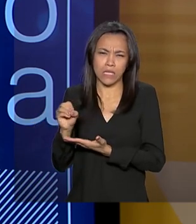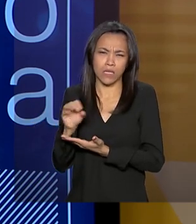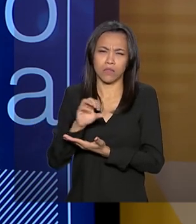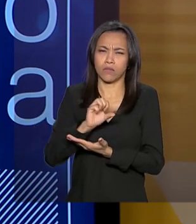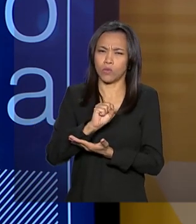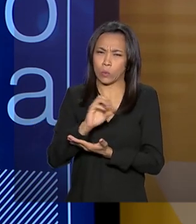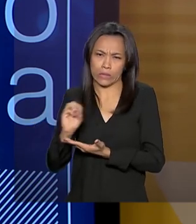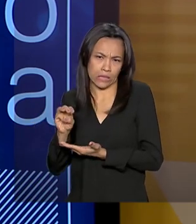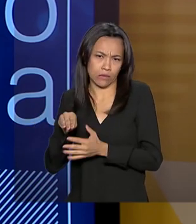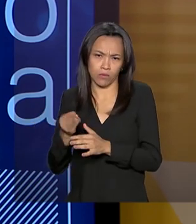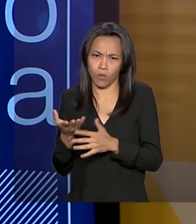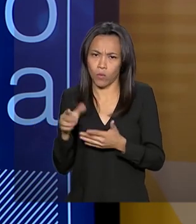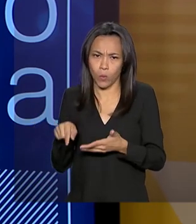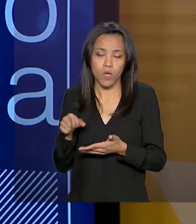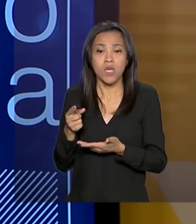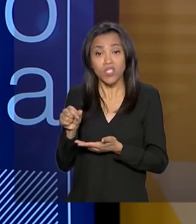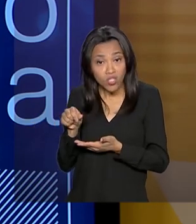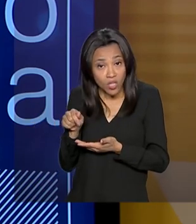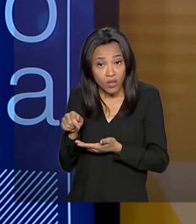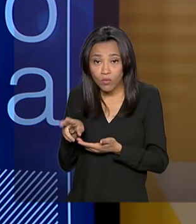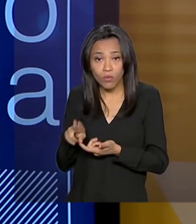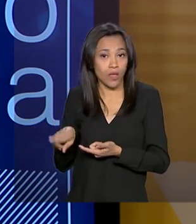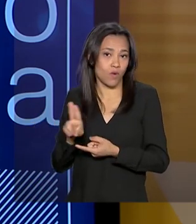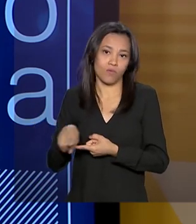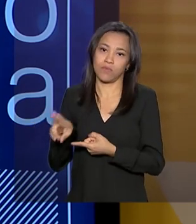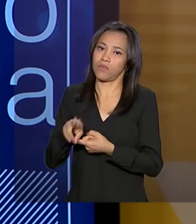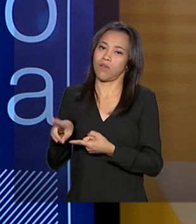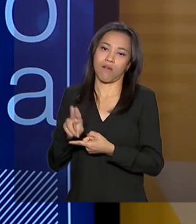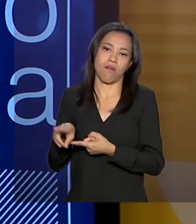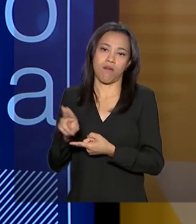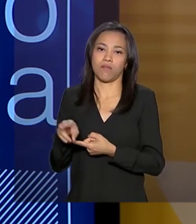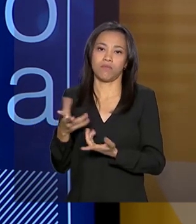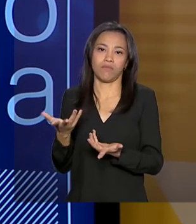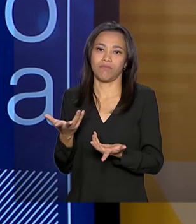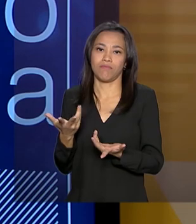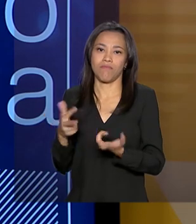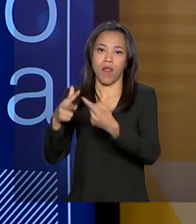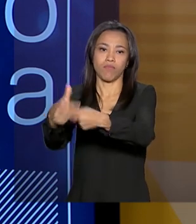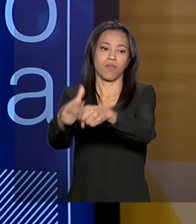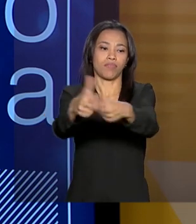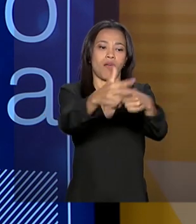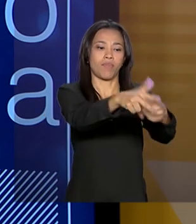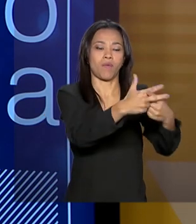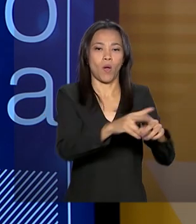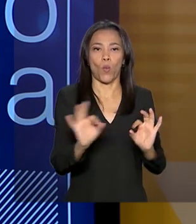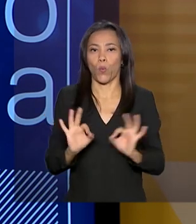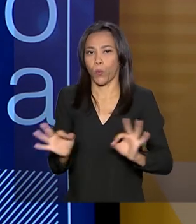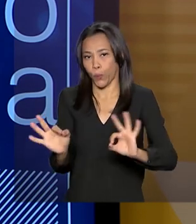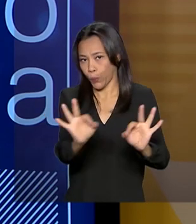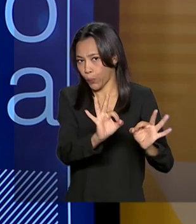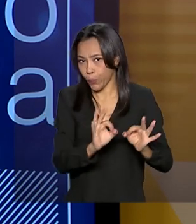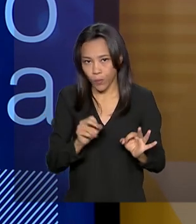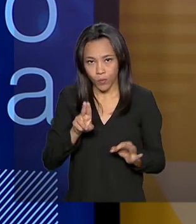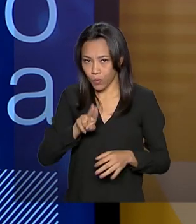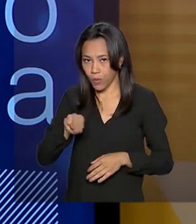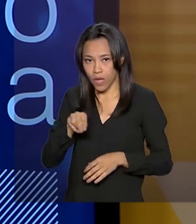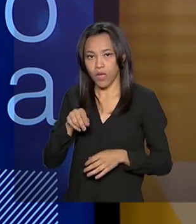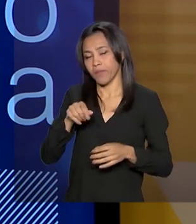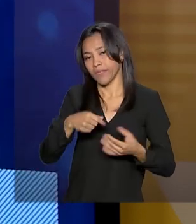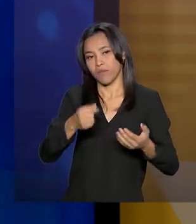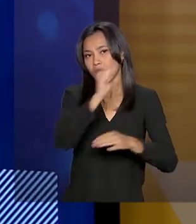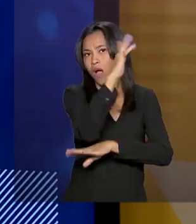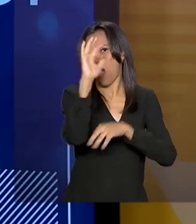de anos, não era aplicado na prevenção e reparação de direitos difusos, para exemplificar ambiente,